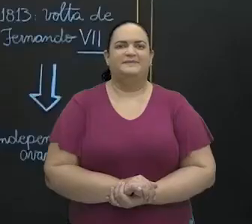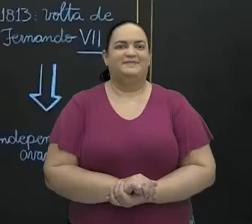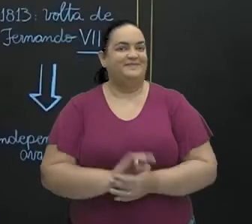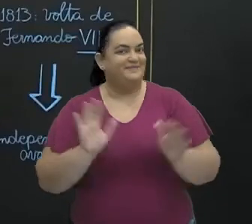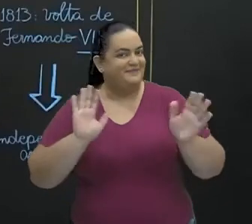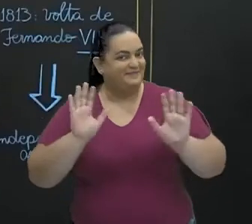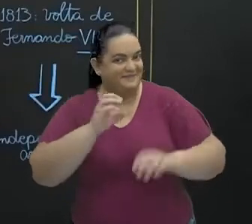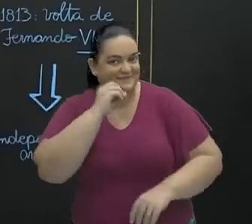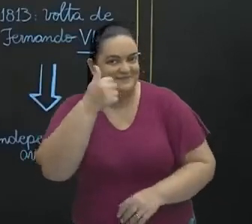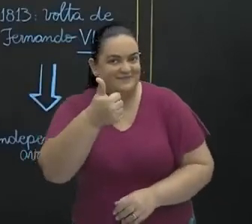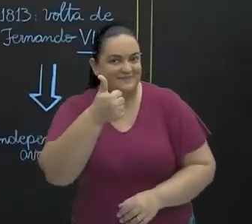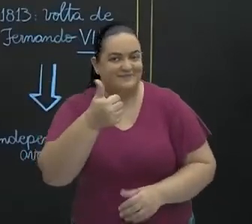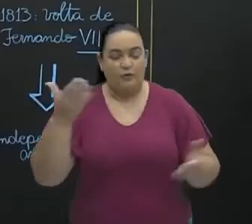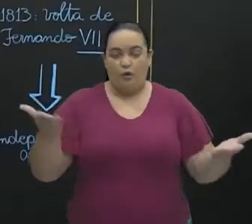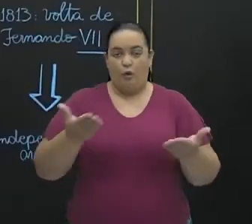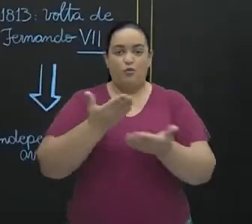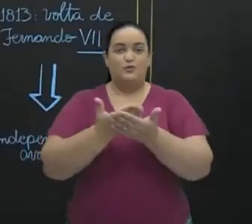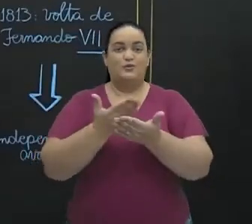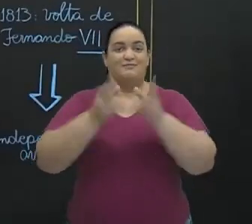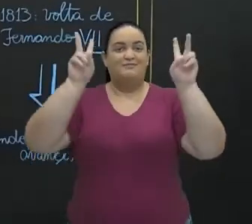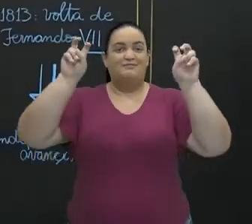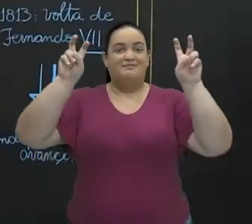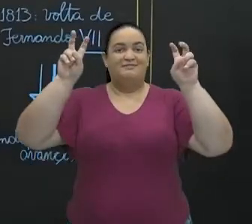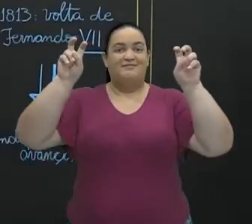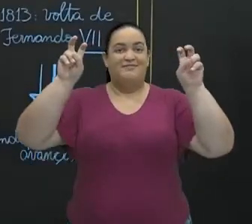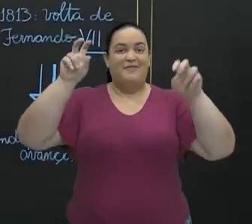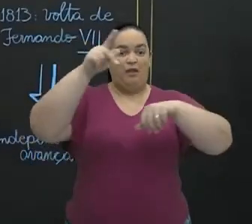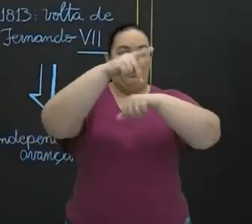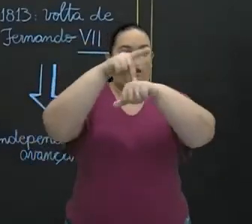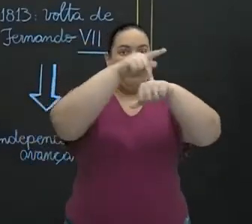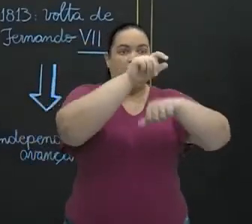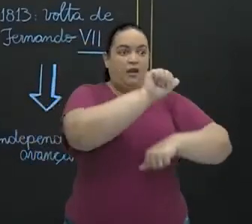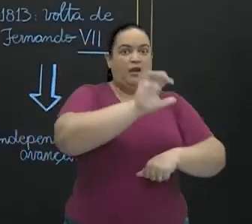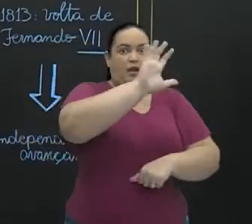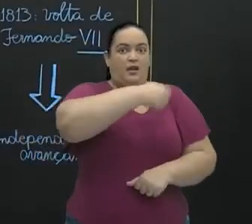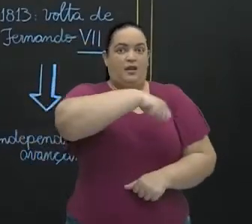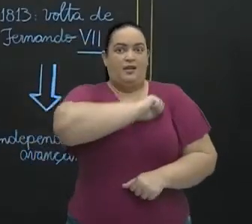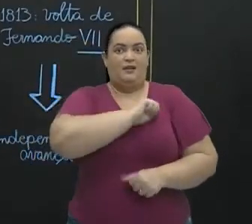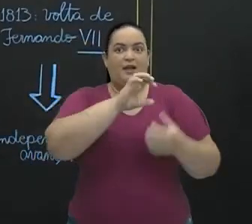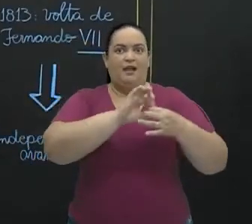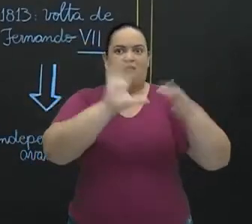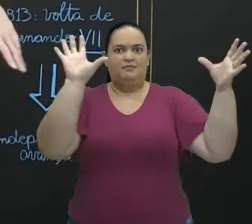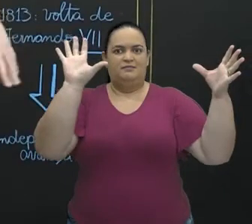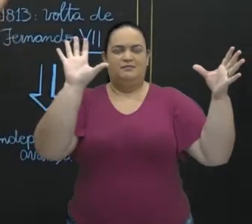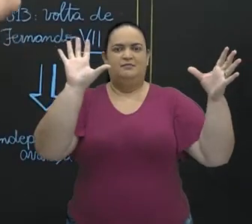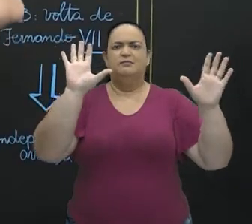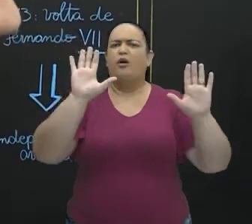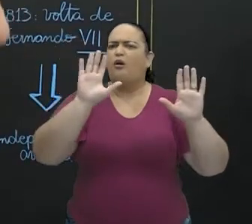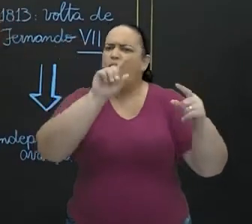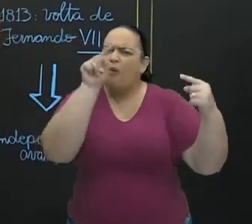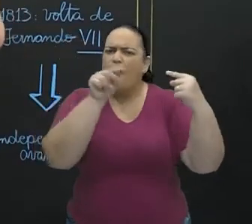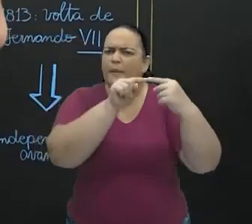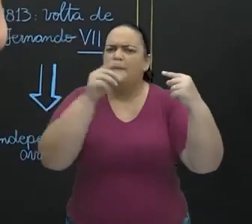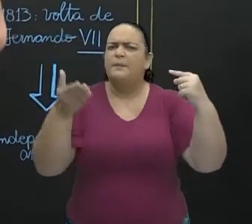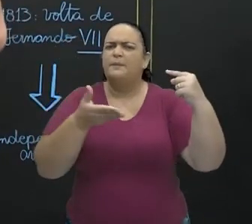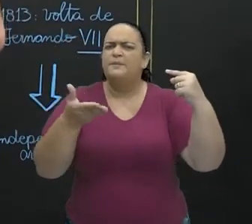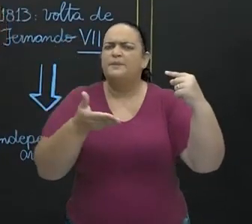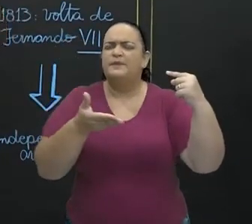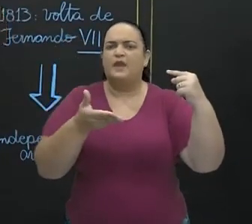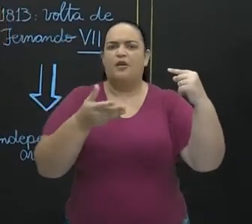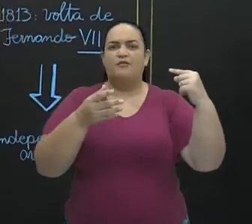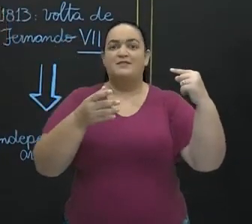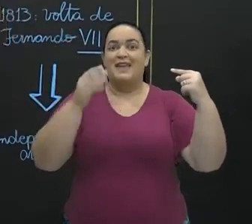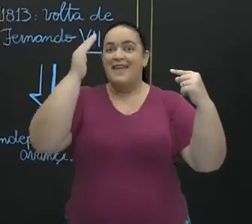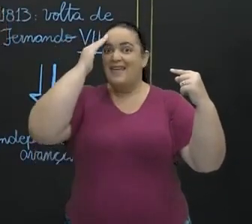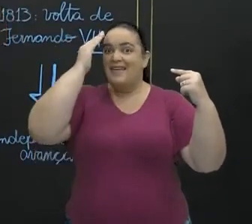Oi gente, tudo bem? Essa aula tem título Independências da América Espanhola. Nosso objetivo hoje é entender um pouco como